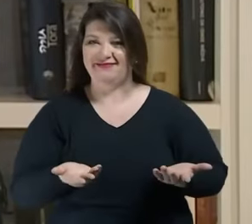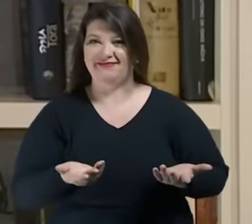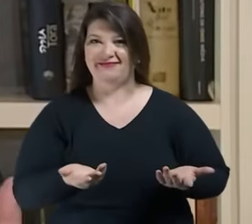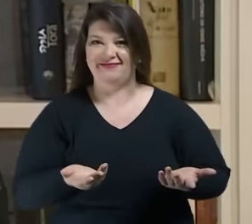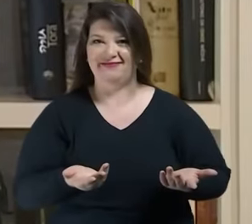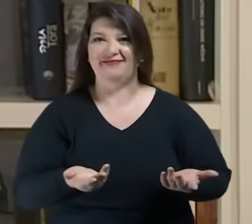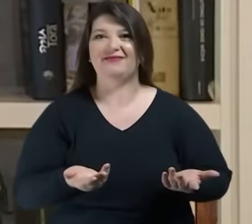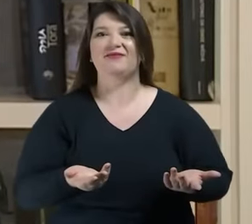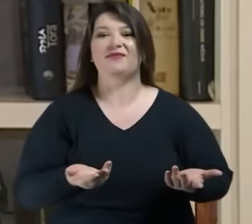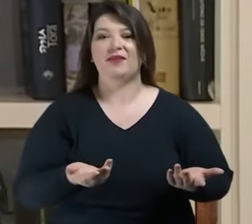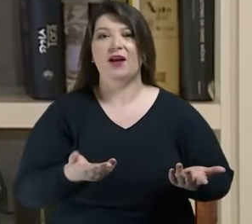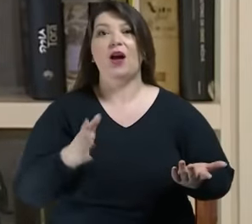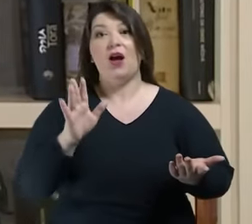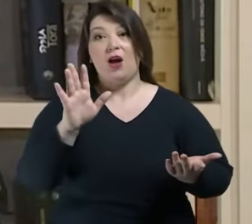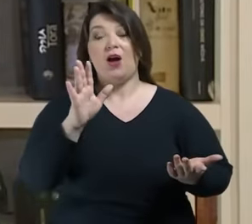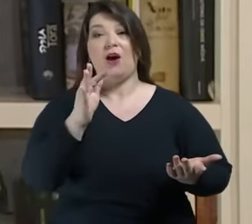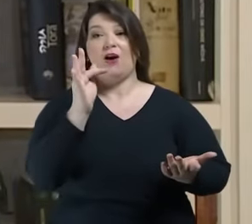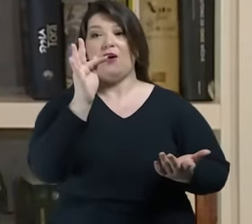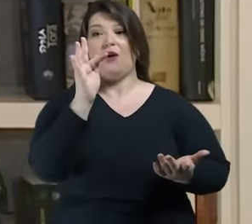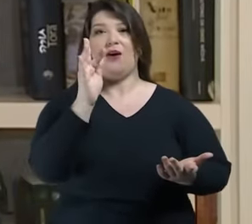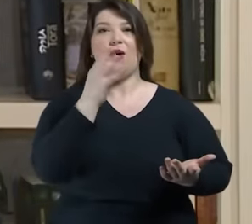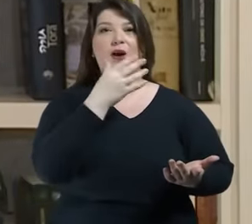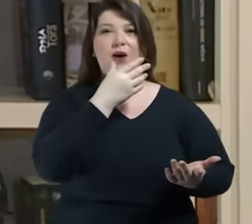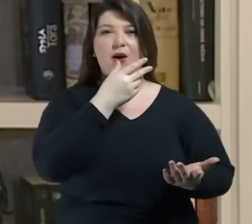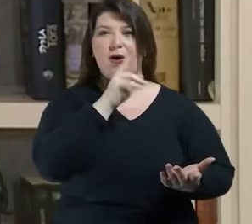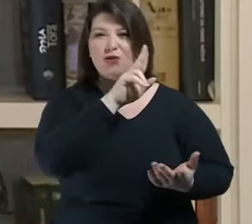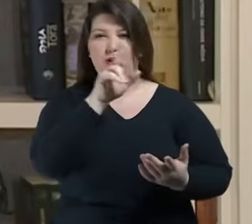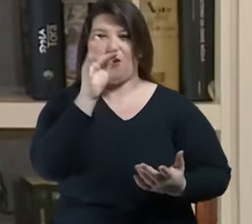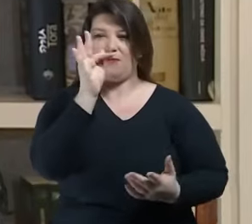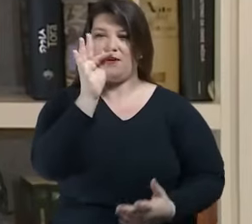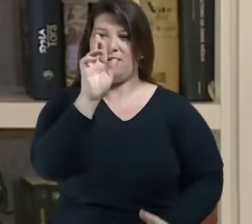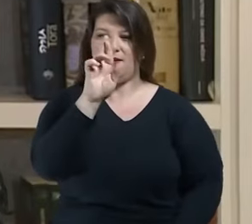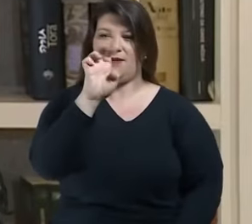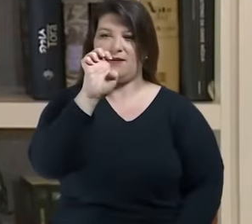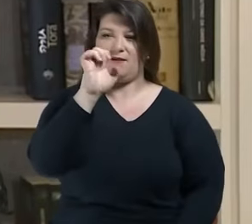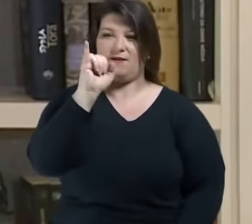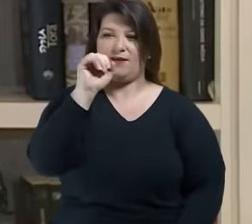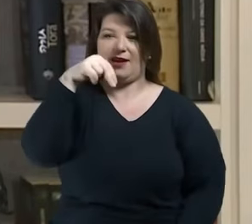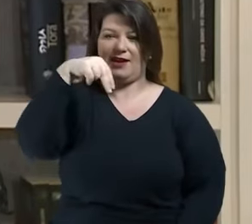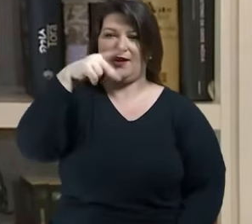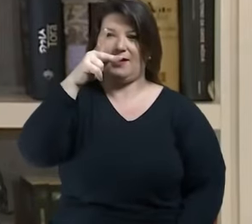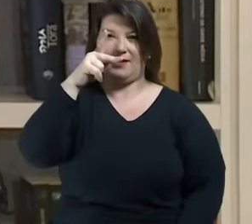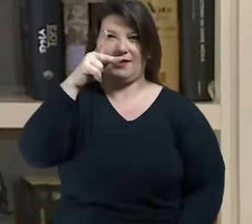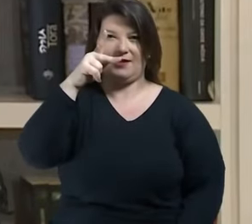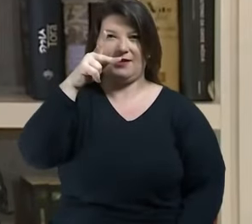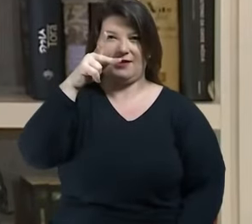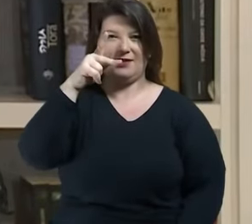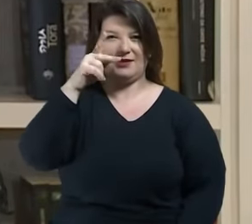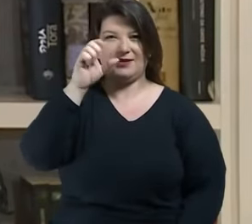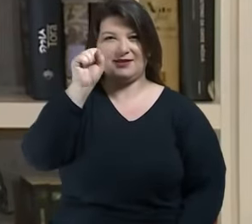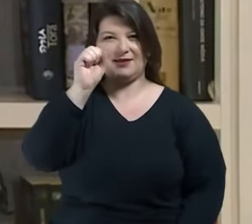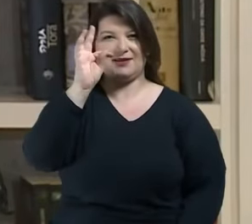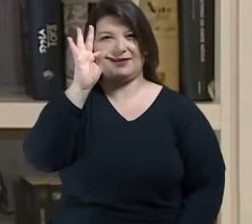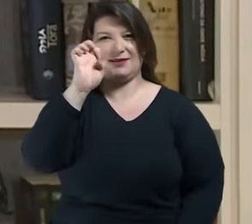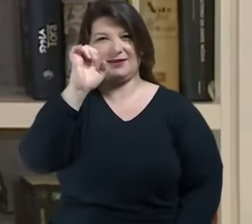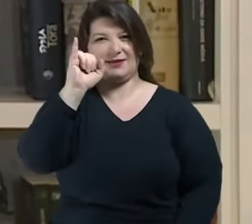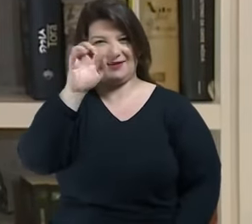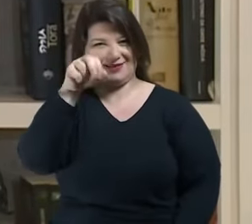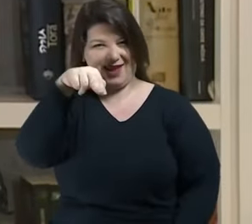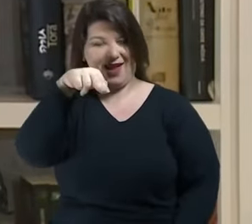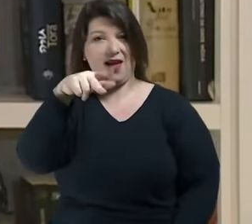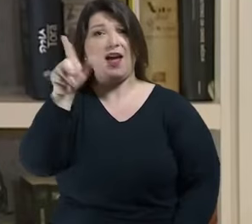o monstro é alguém que não está adequados ninguém se sente bem perto dessa figura gigantesca e